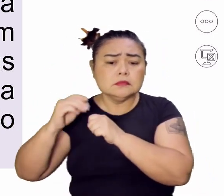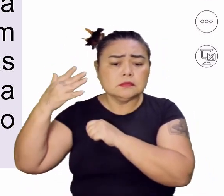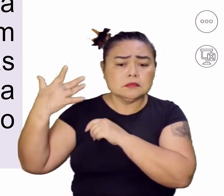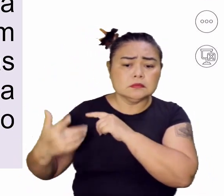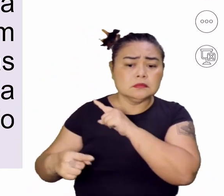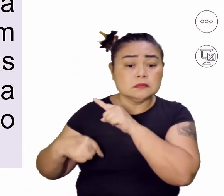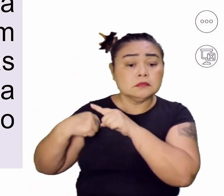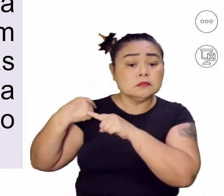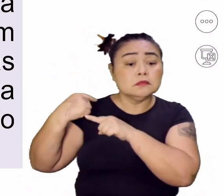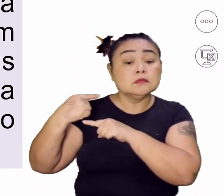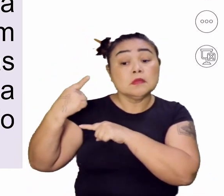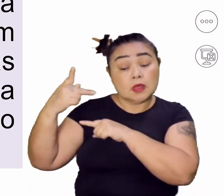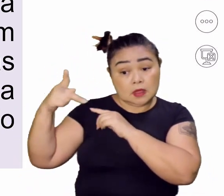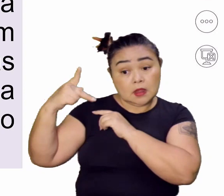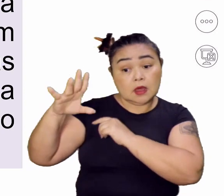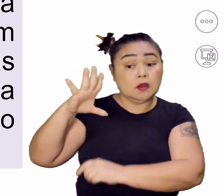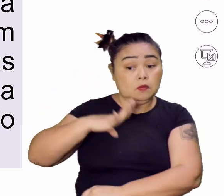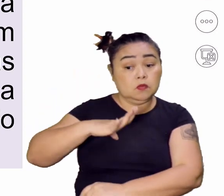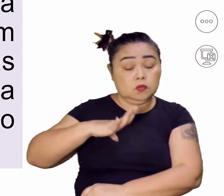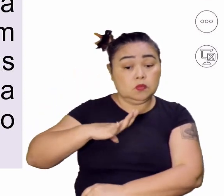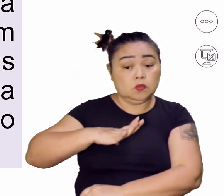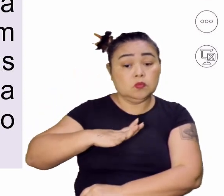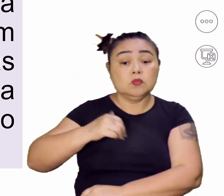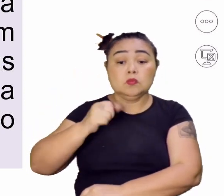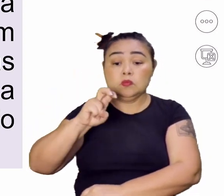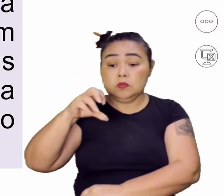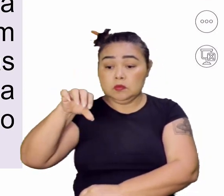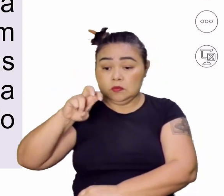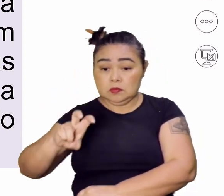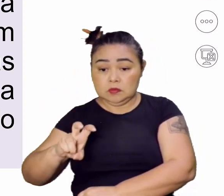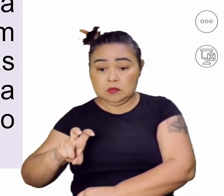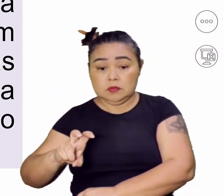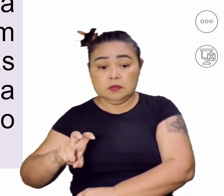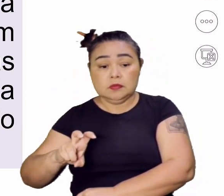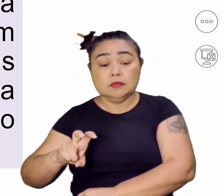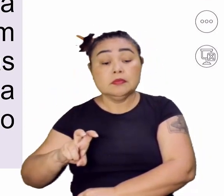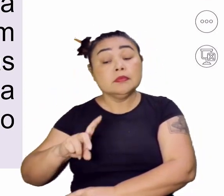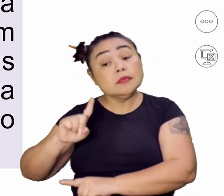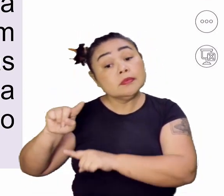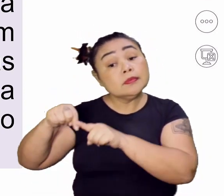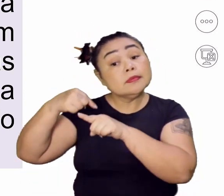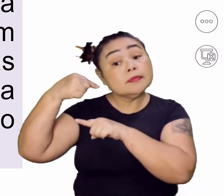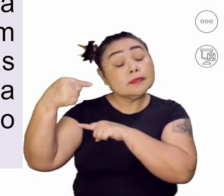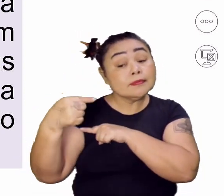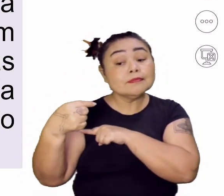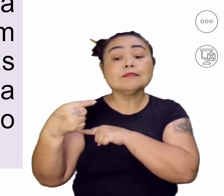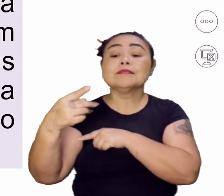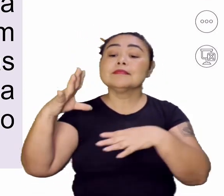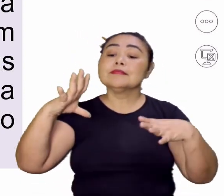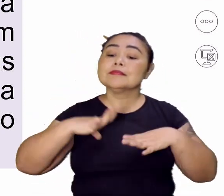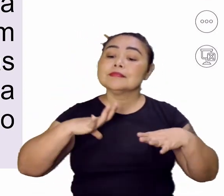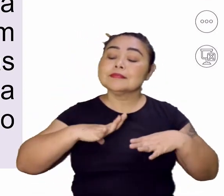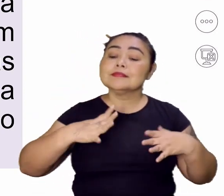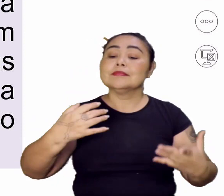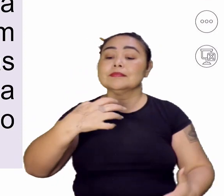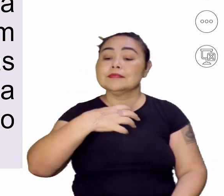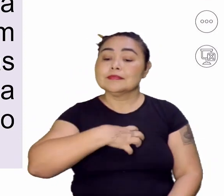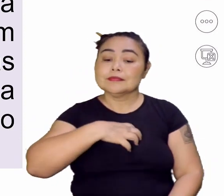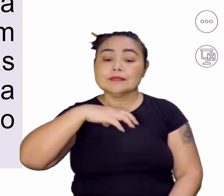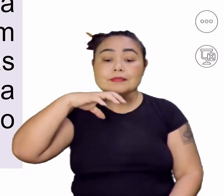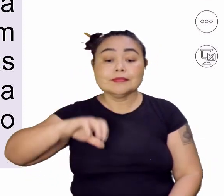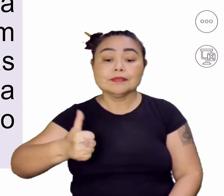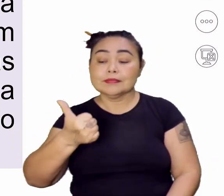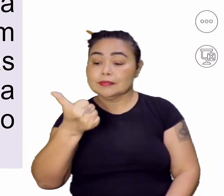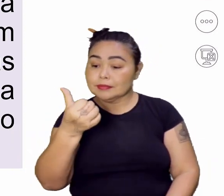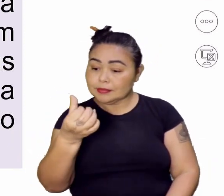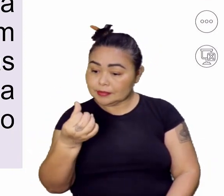dominada pelos portugueses, em 1595, e a cidade de Salvador, 1604,